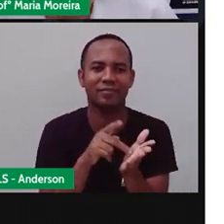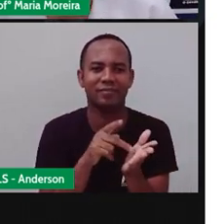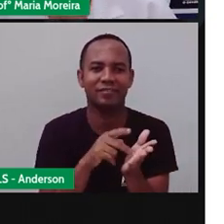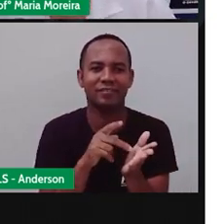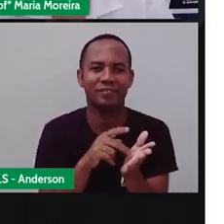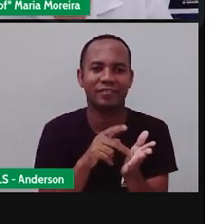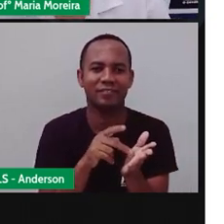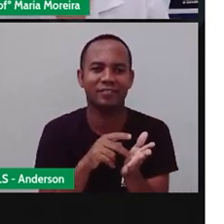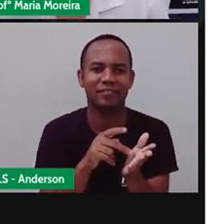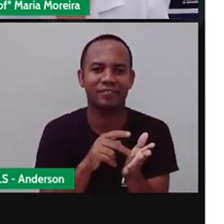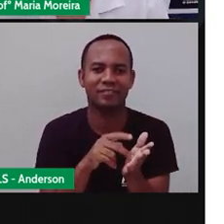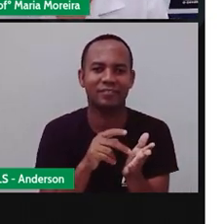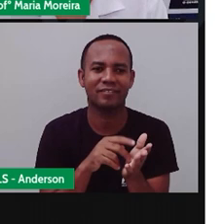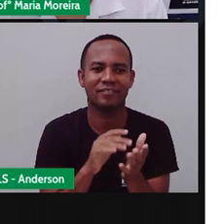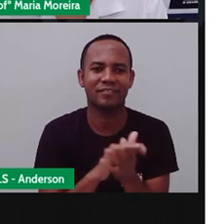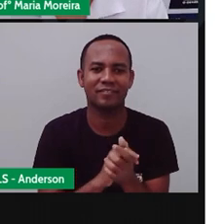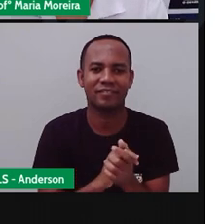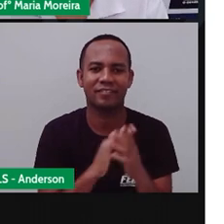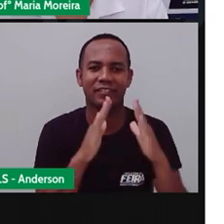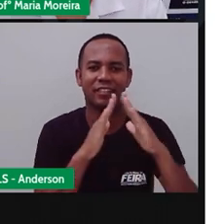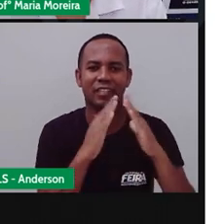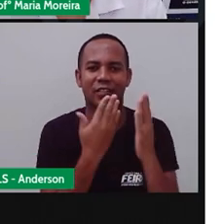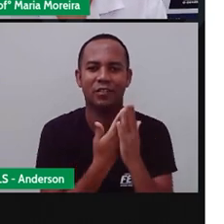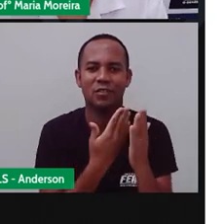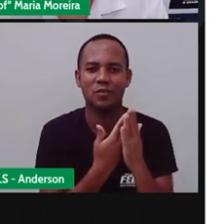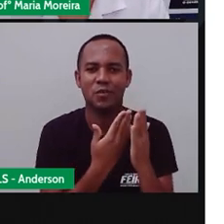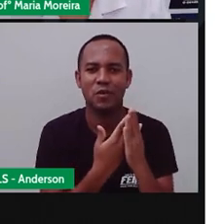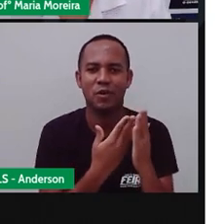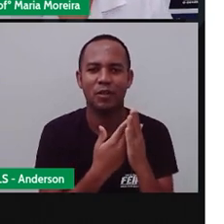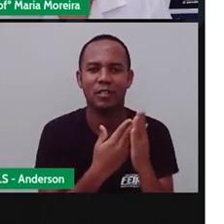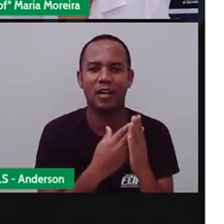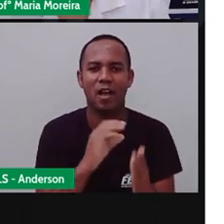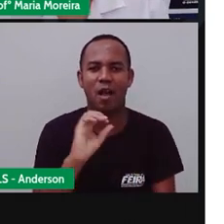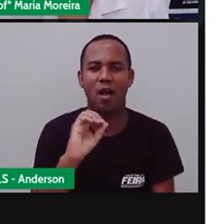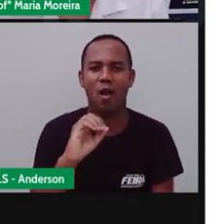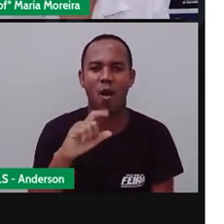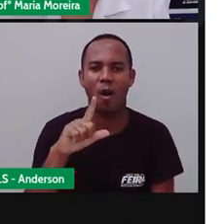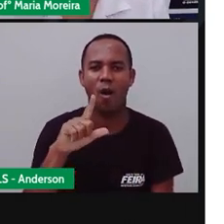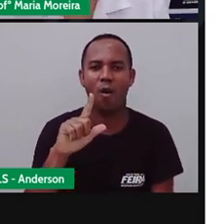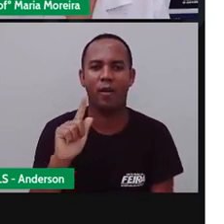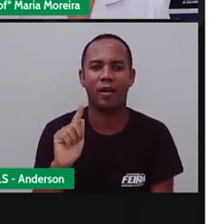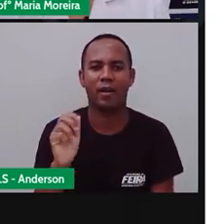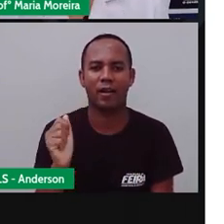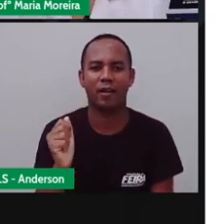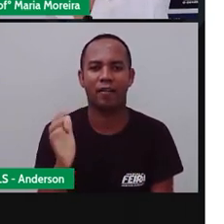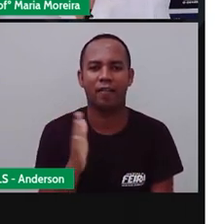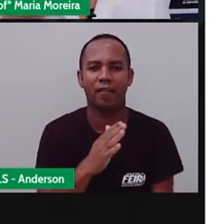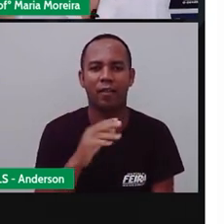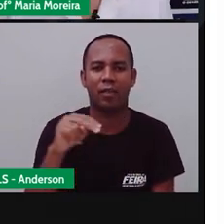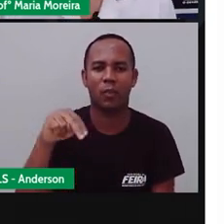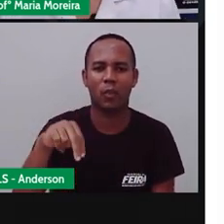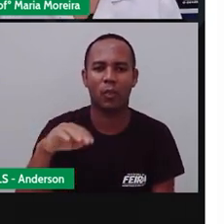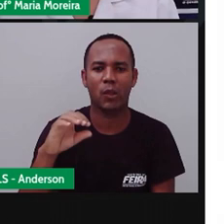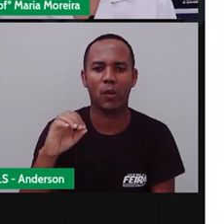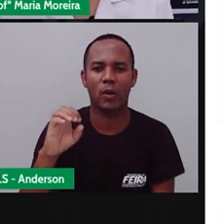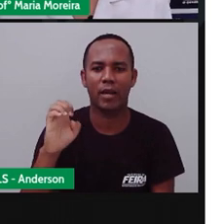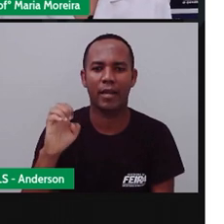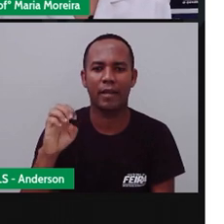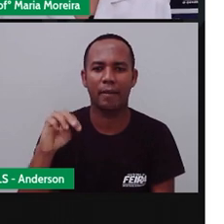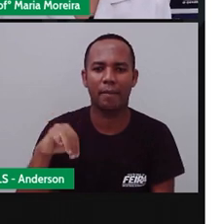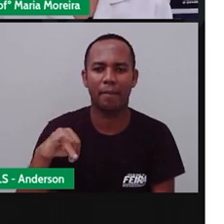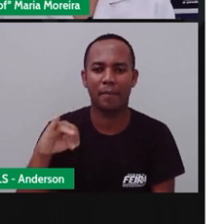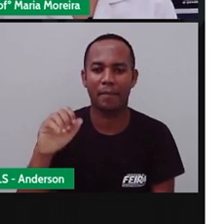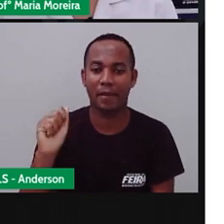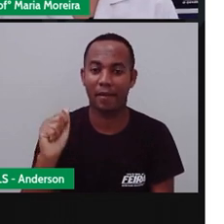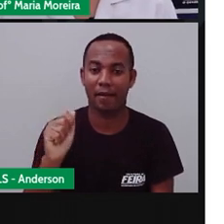ah, Emanuele do Nascimento, Escola Olga Noêmia, né, Parque Pê ou Cidade Nova, mas é um prazer pegar os comentários